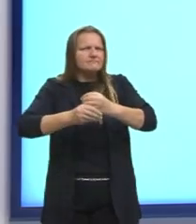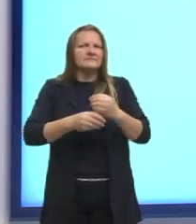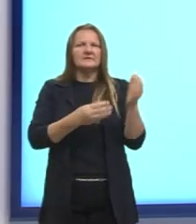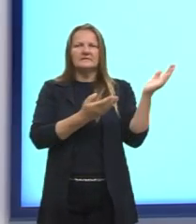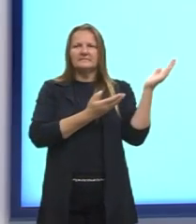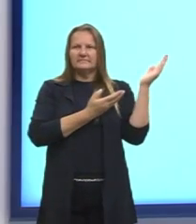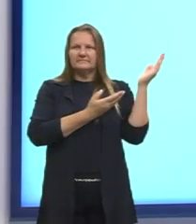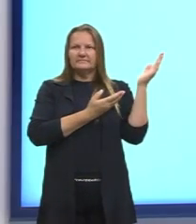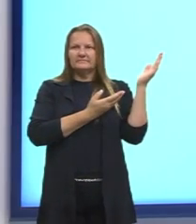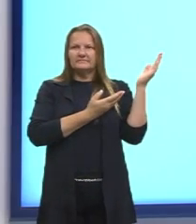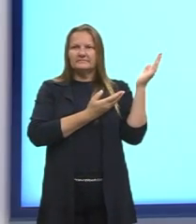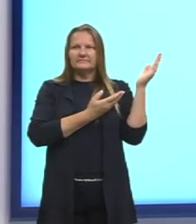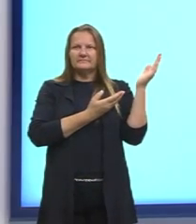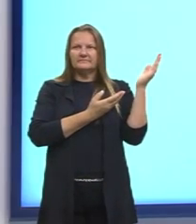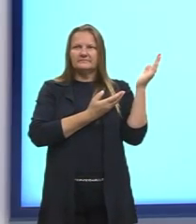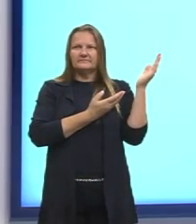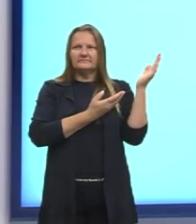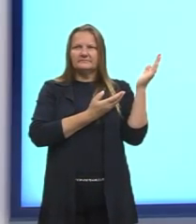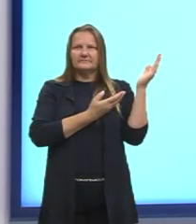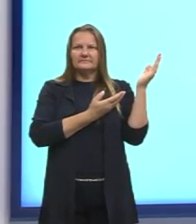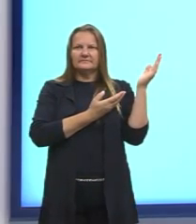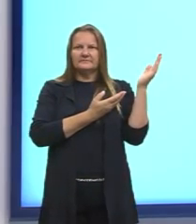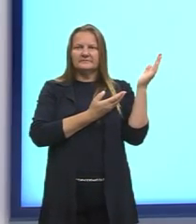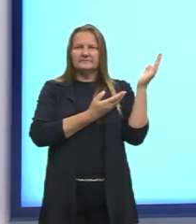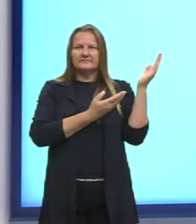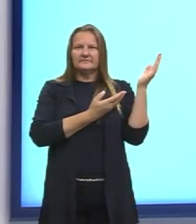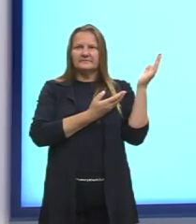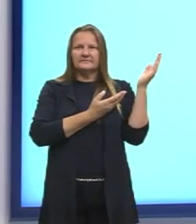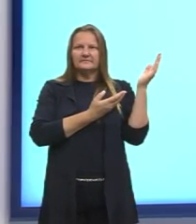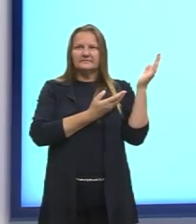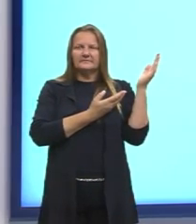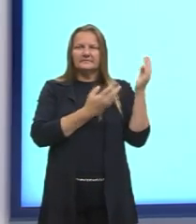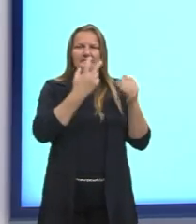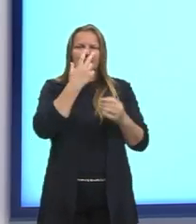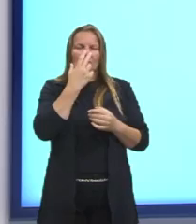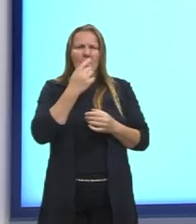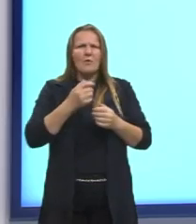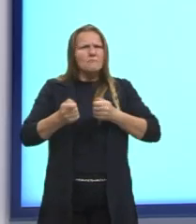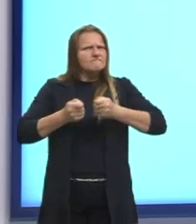retornando, ajudando as gurias de Libra, significa pegar, tomar,